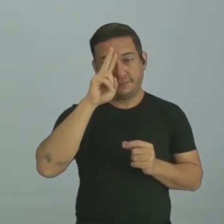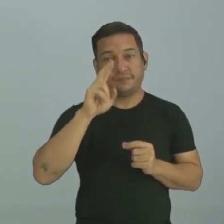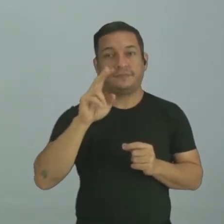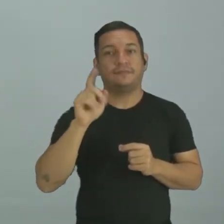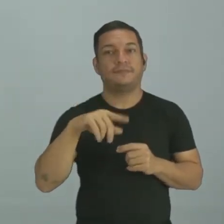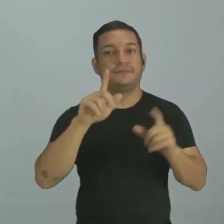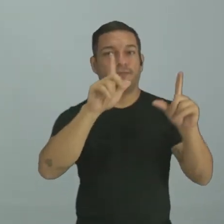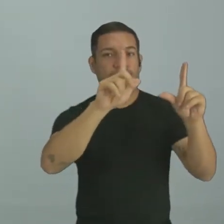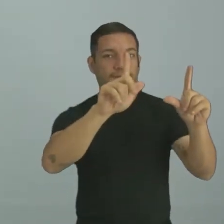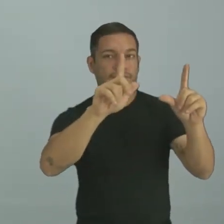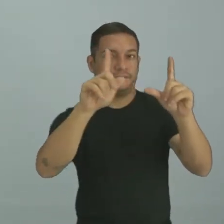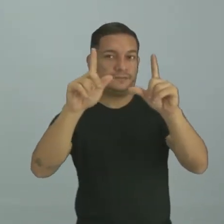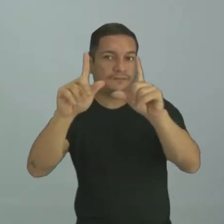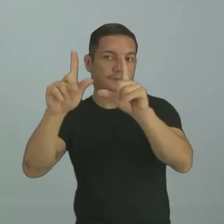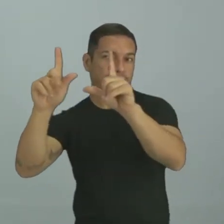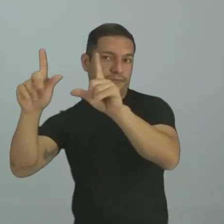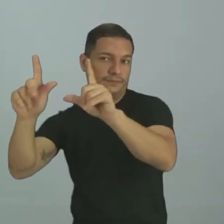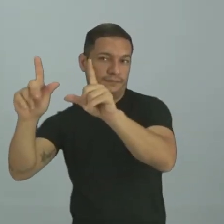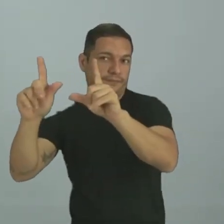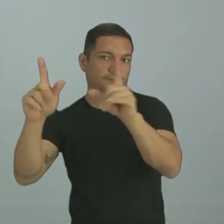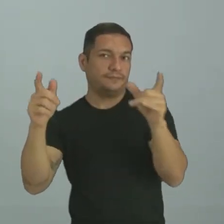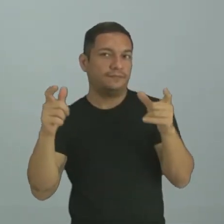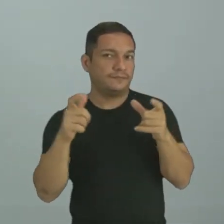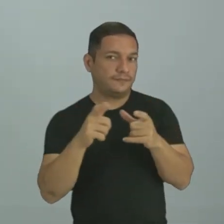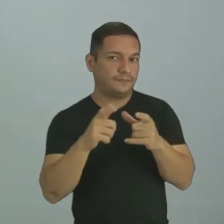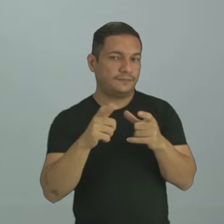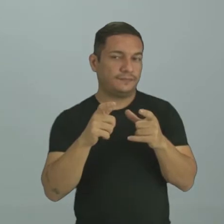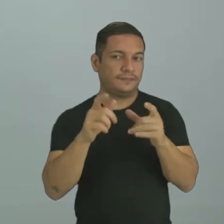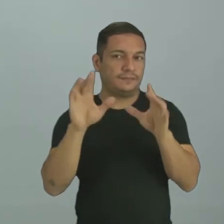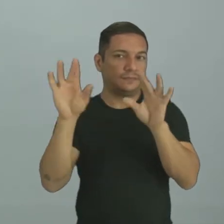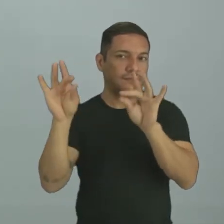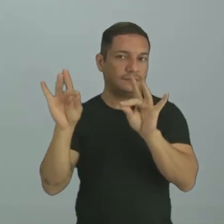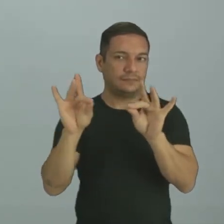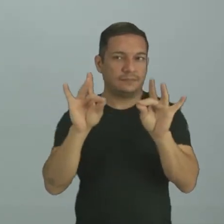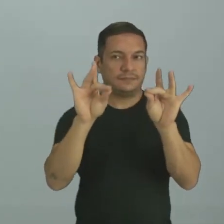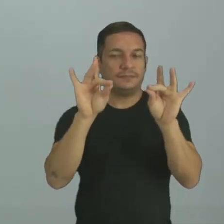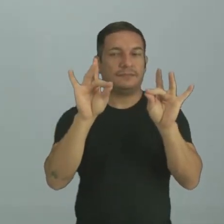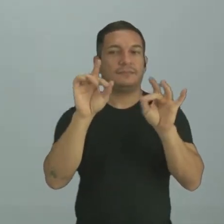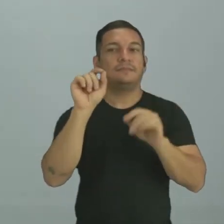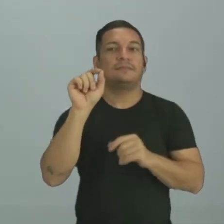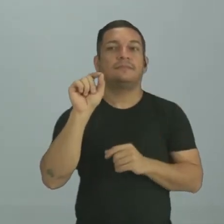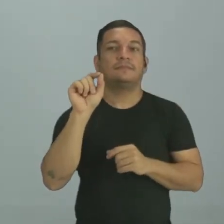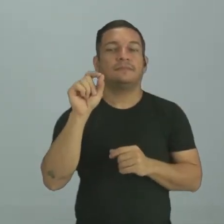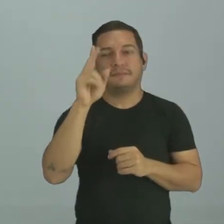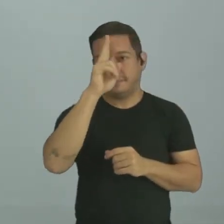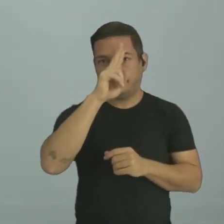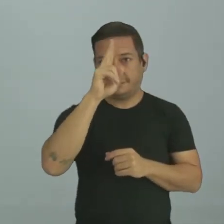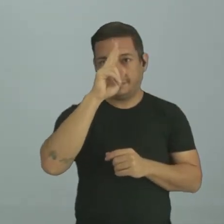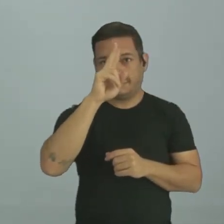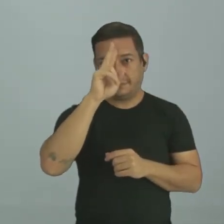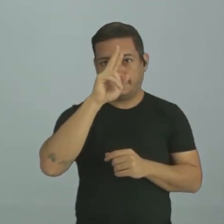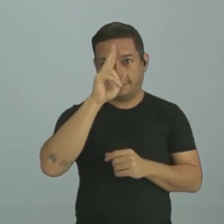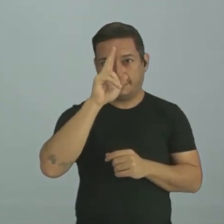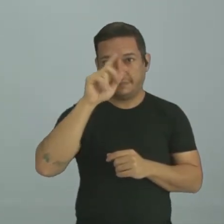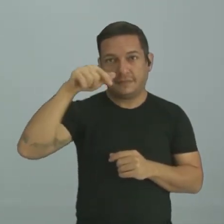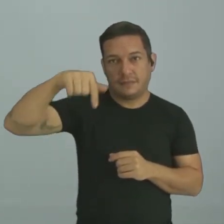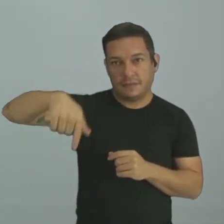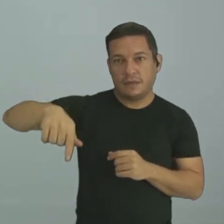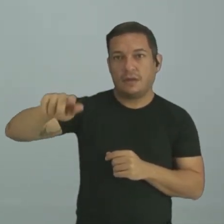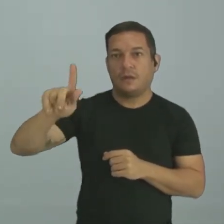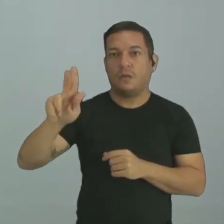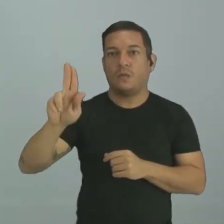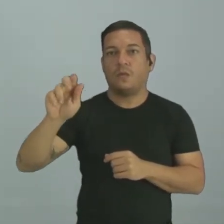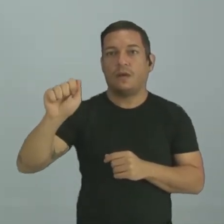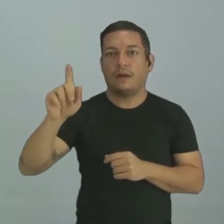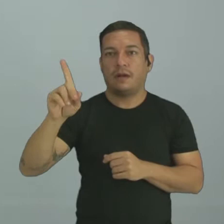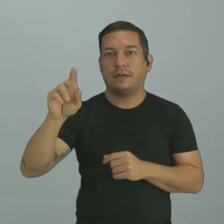quadrinho, é uma parte menor, é um fragmento, é um pedacinho da nossa história em quadrinho, só que tem uma história própria.